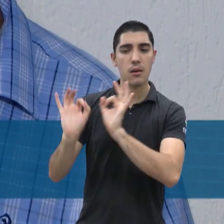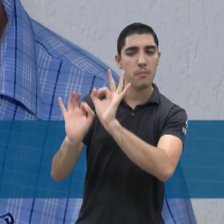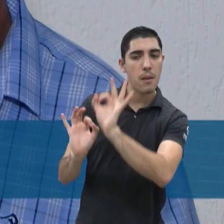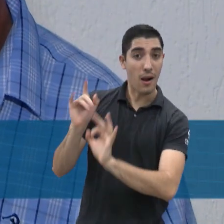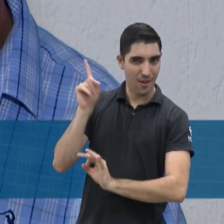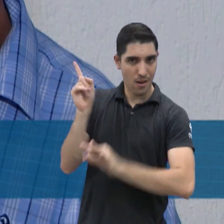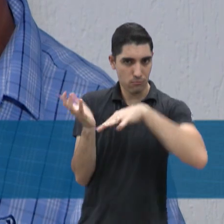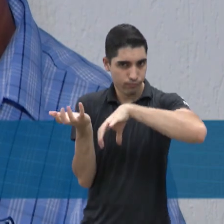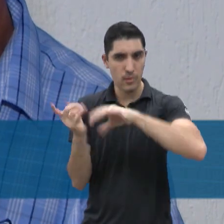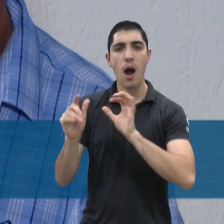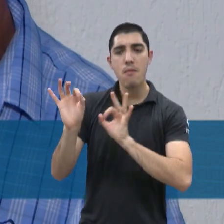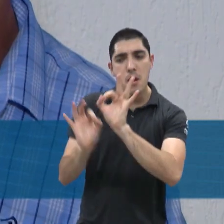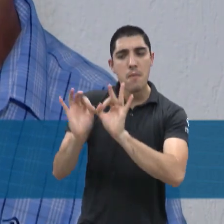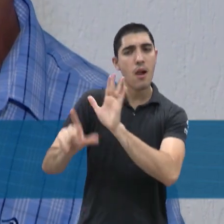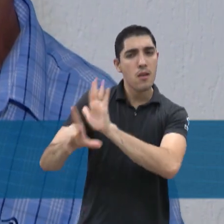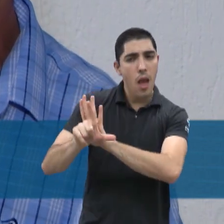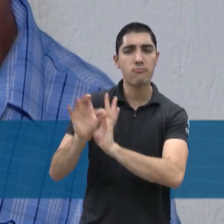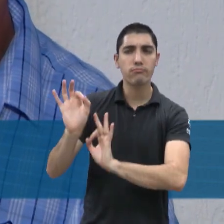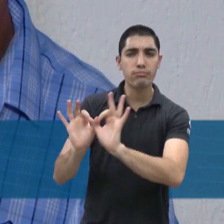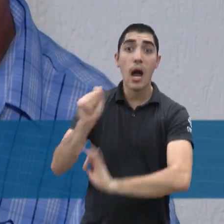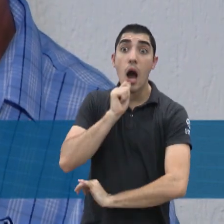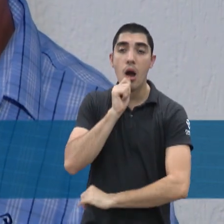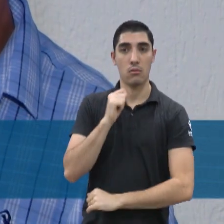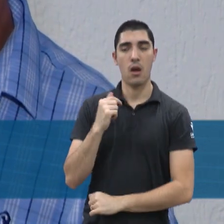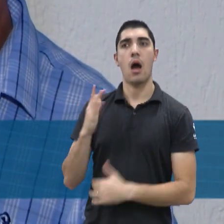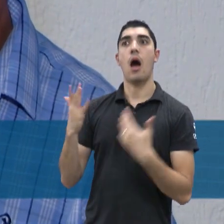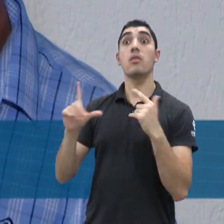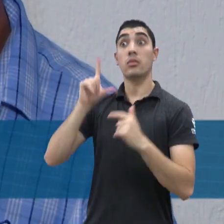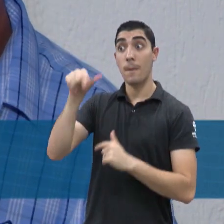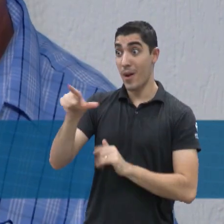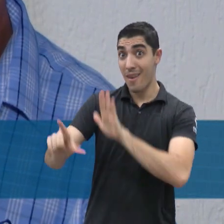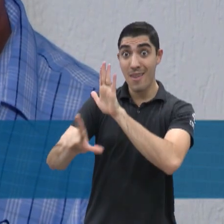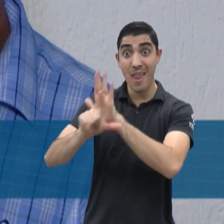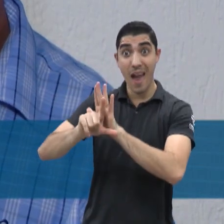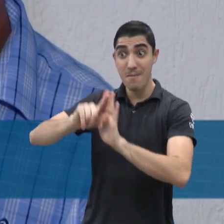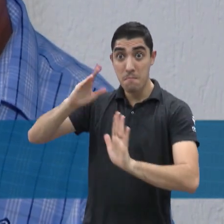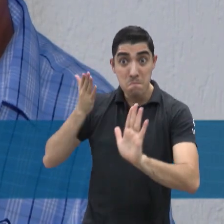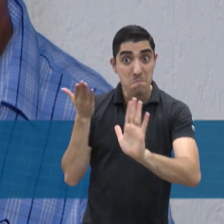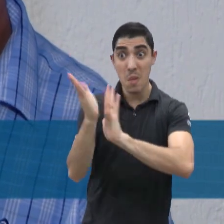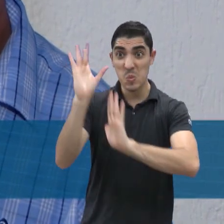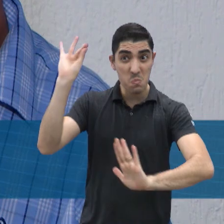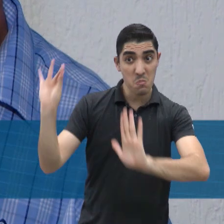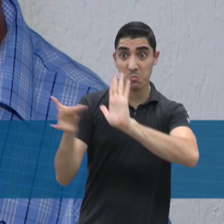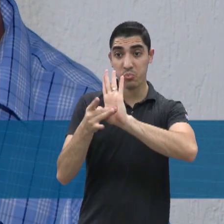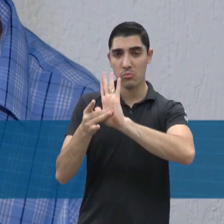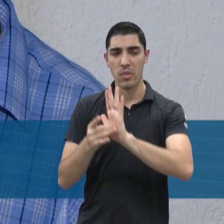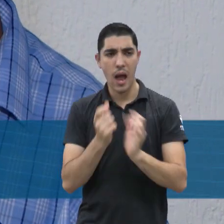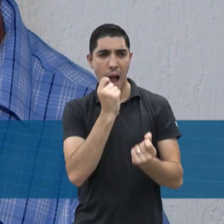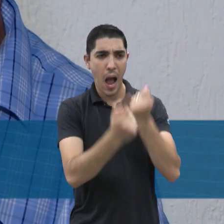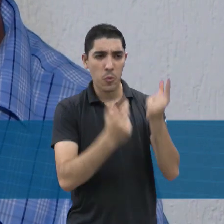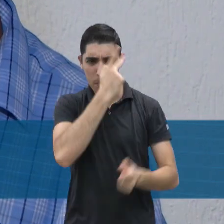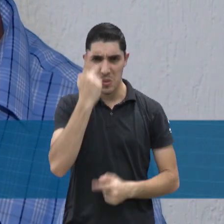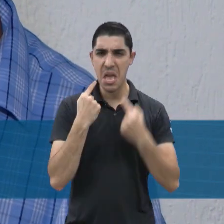mudada para o que ela se tornou hoje. Então, hoje a gente tem uma lei, e para alguns a lei veio para atrapalhar. Eu acredito que ela veio para